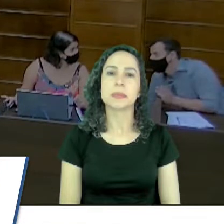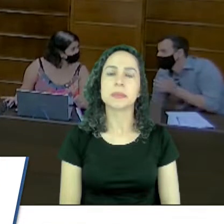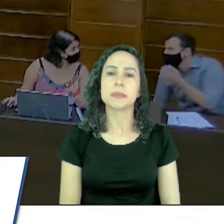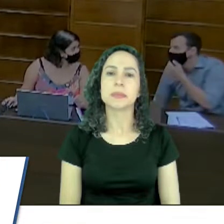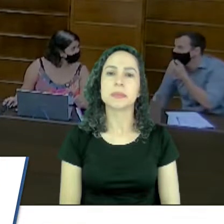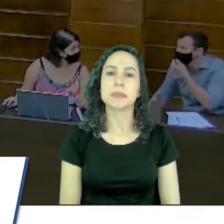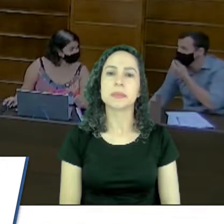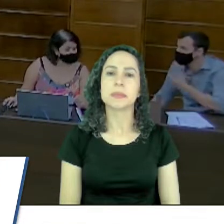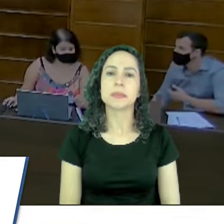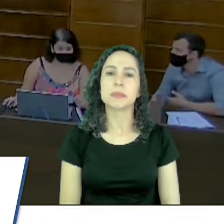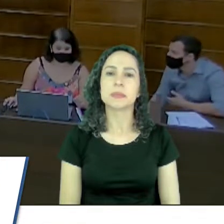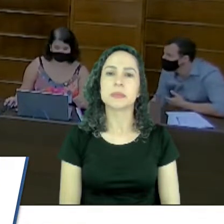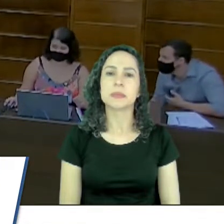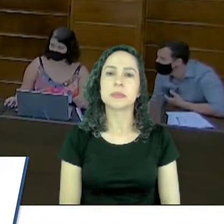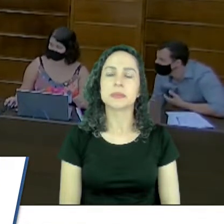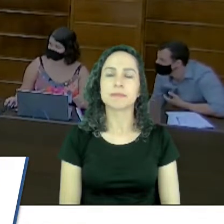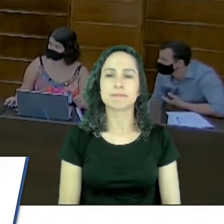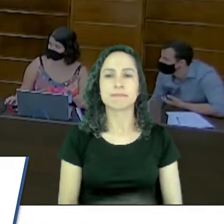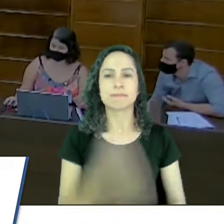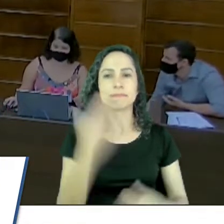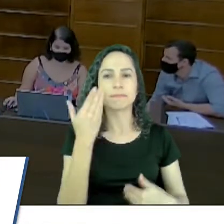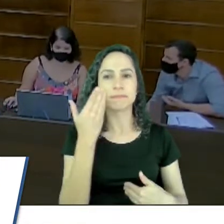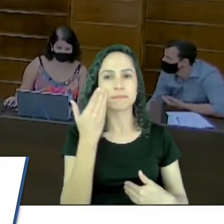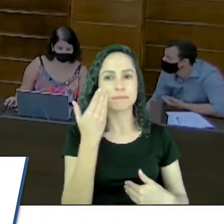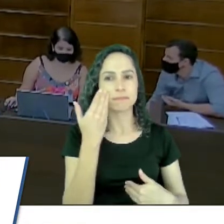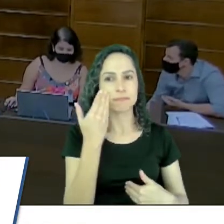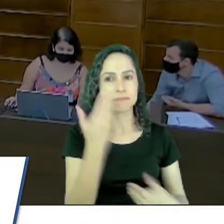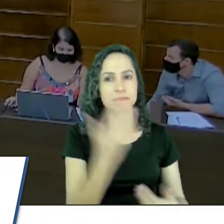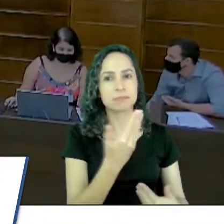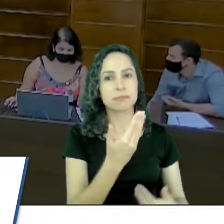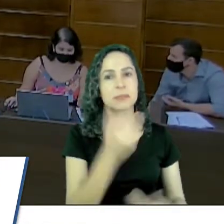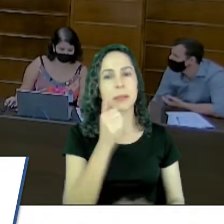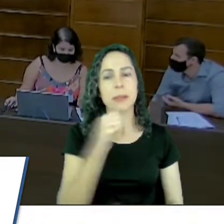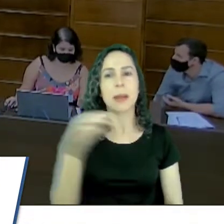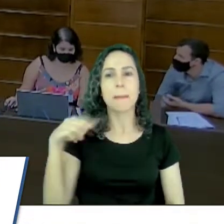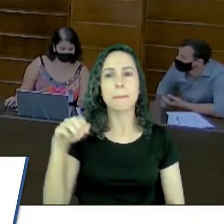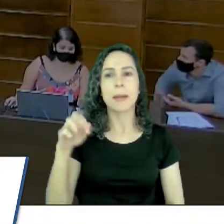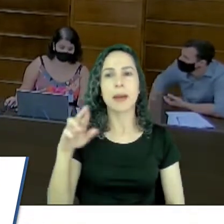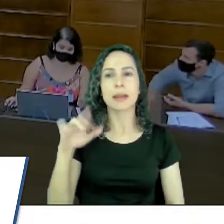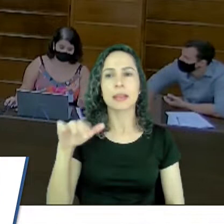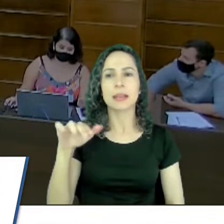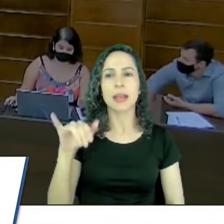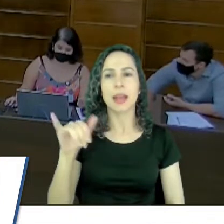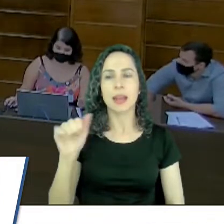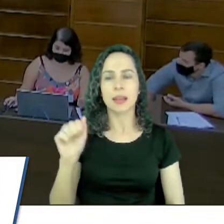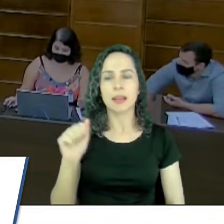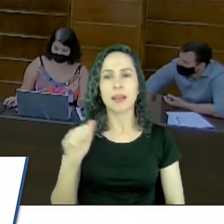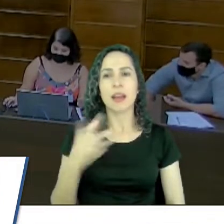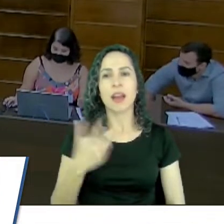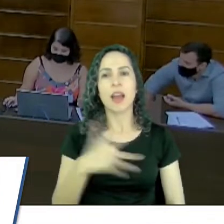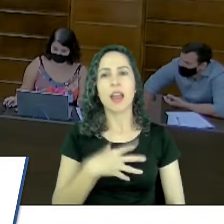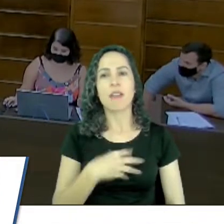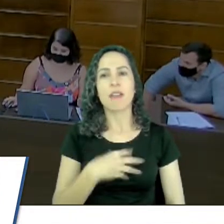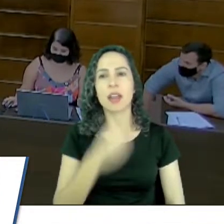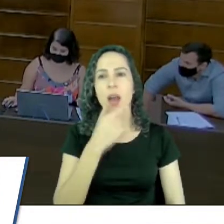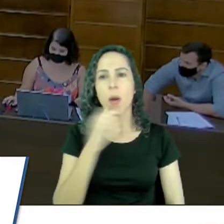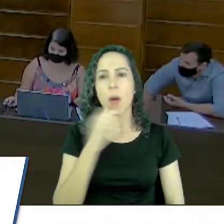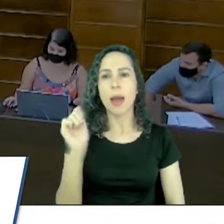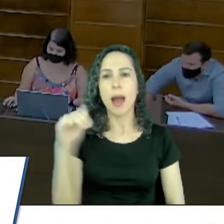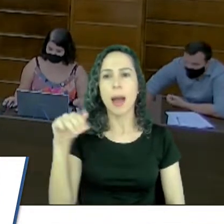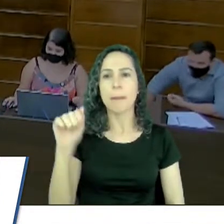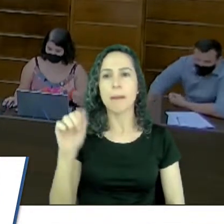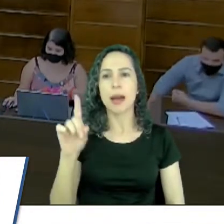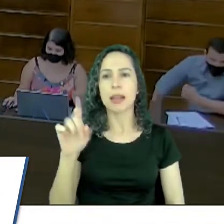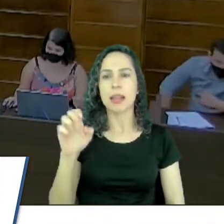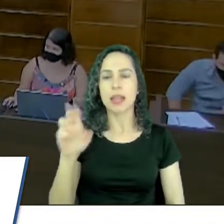Queremos agradecer a presença da Marineia Pereira, filha do senhor Amadeu, no